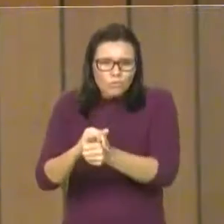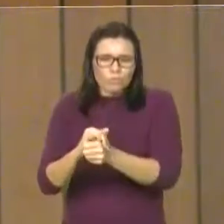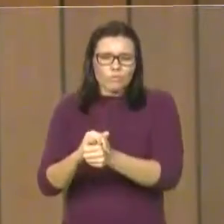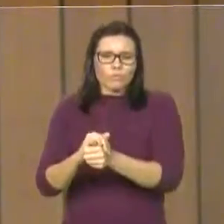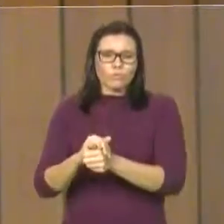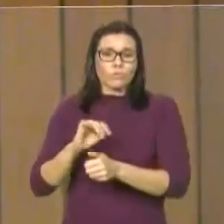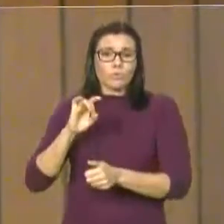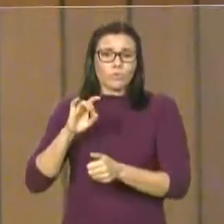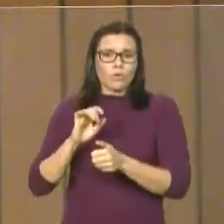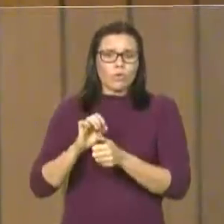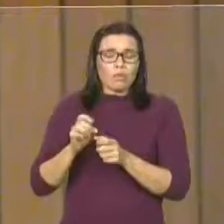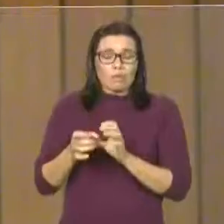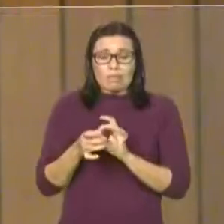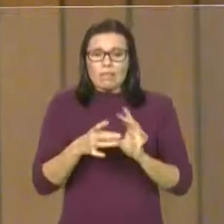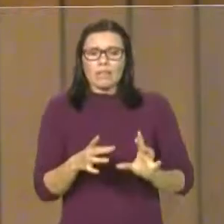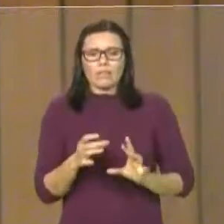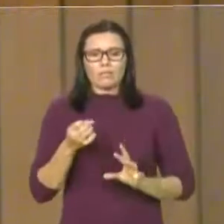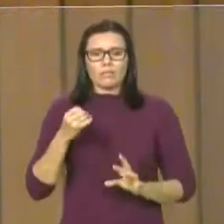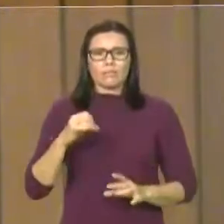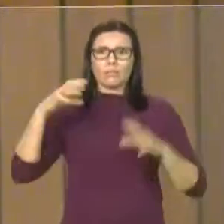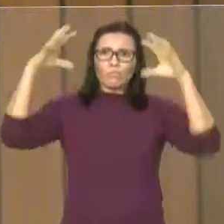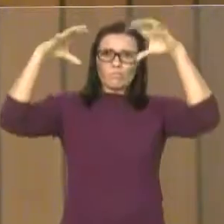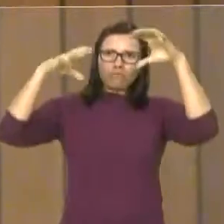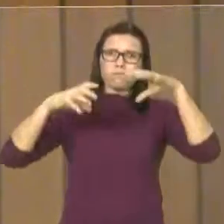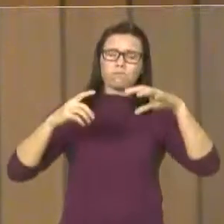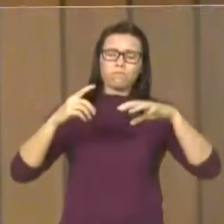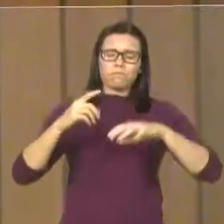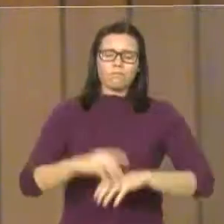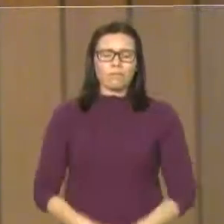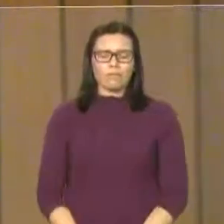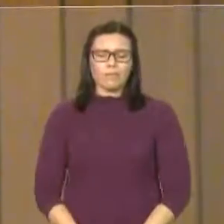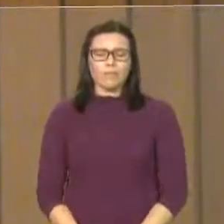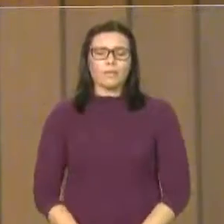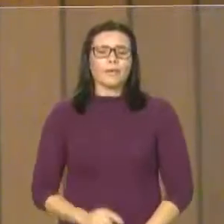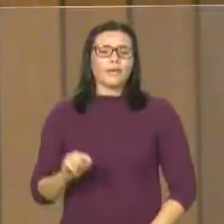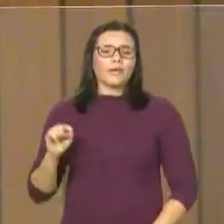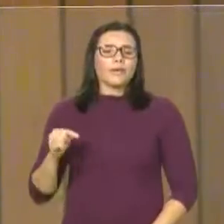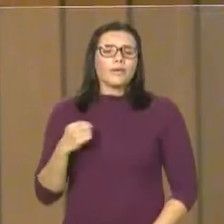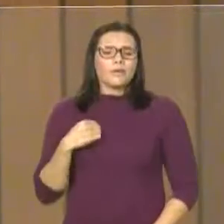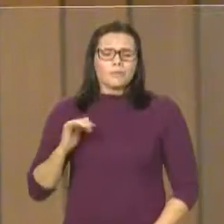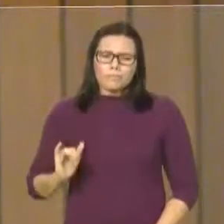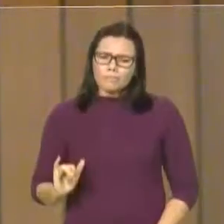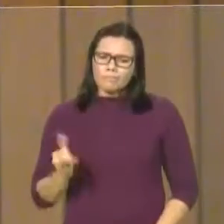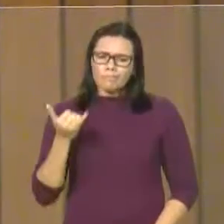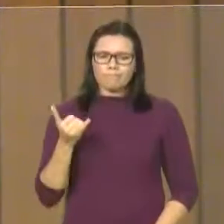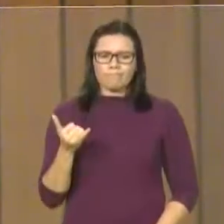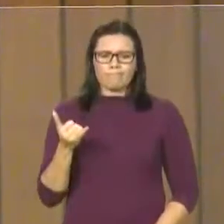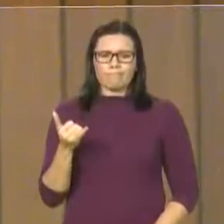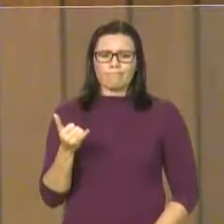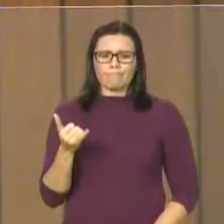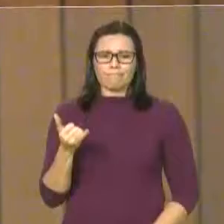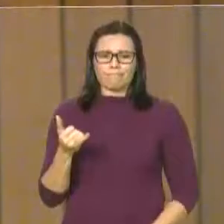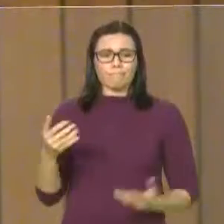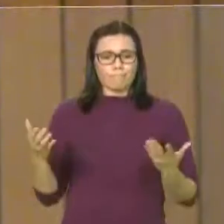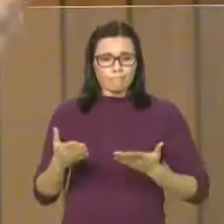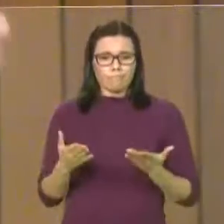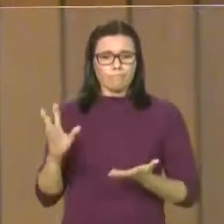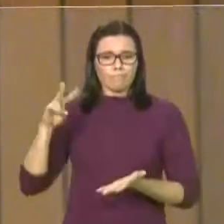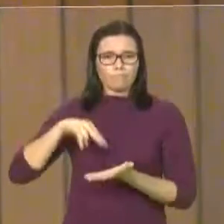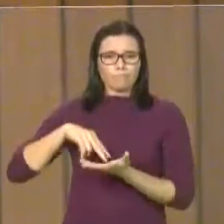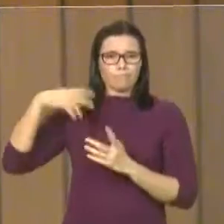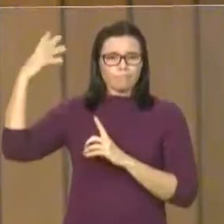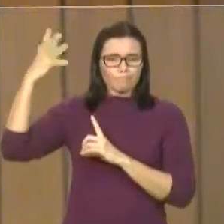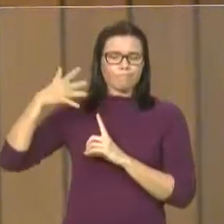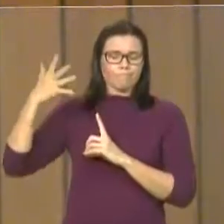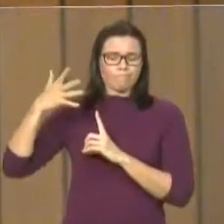Imperatrizense de Letras. A oportunidade é esta que venho a esta tribuna, em nome de todos